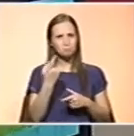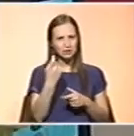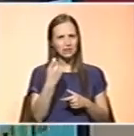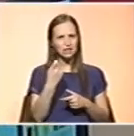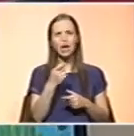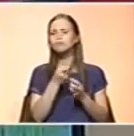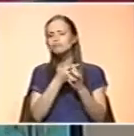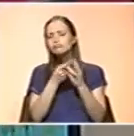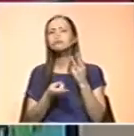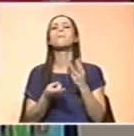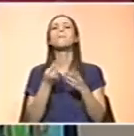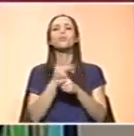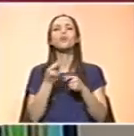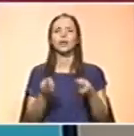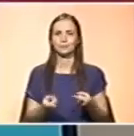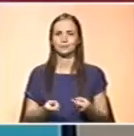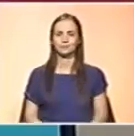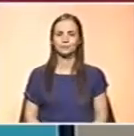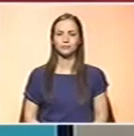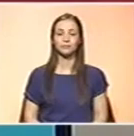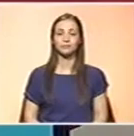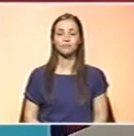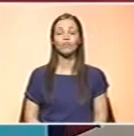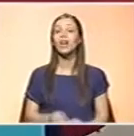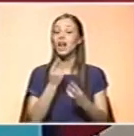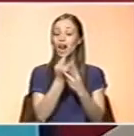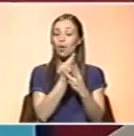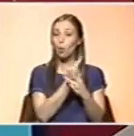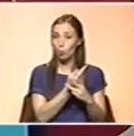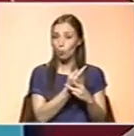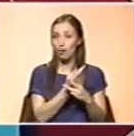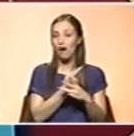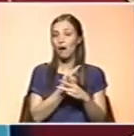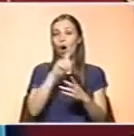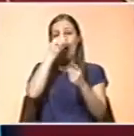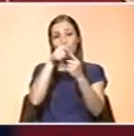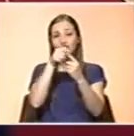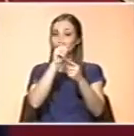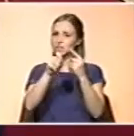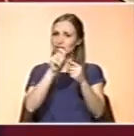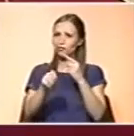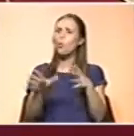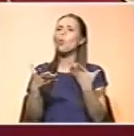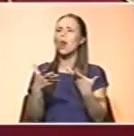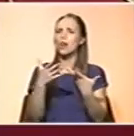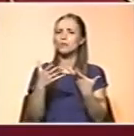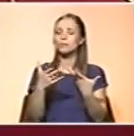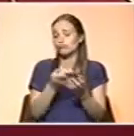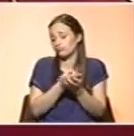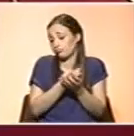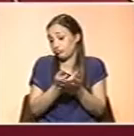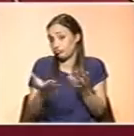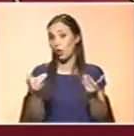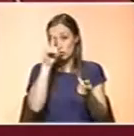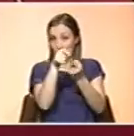para quê? Para cada uma tem as suas funções específicas. Essas são já agora para sabermos. variedíssimas.